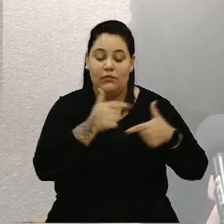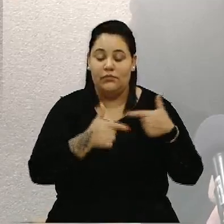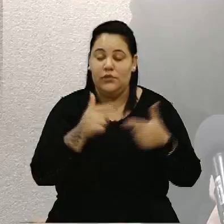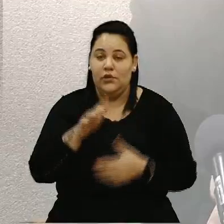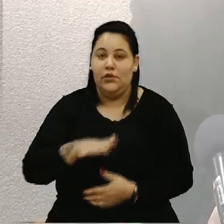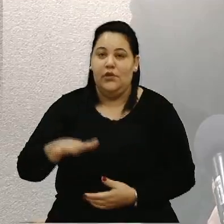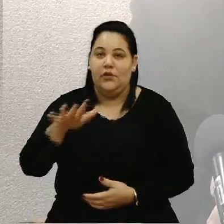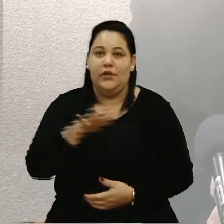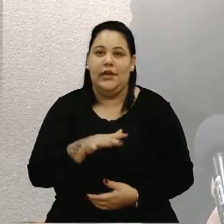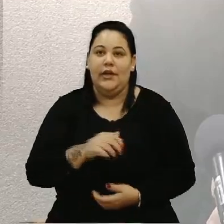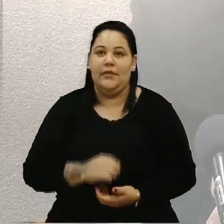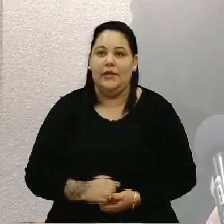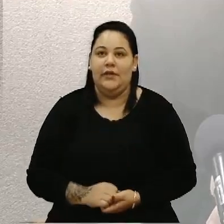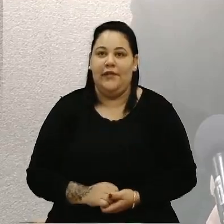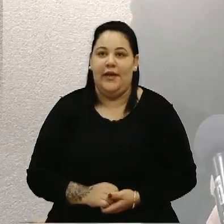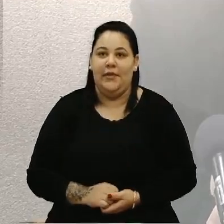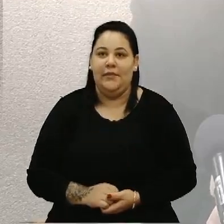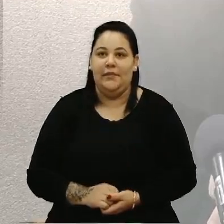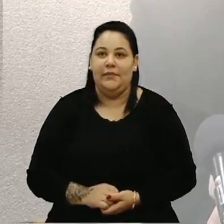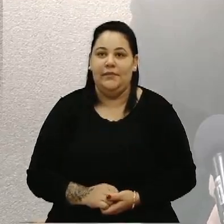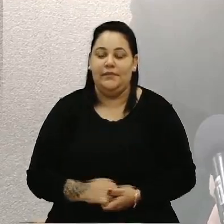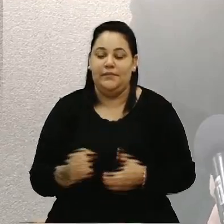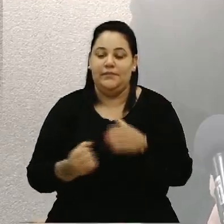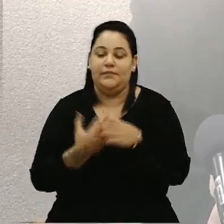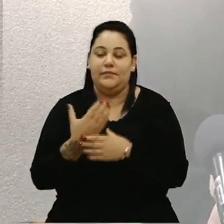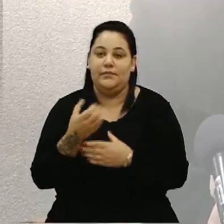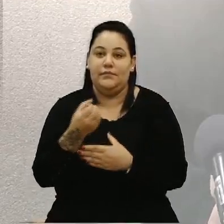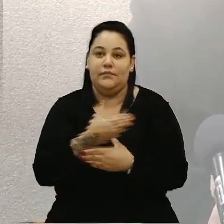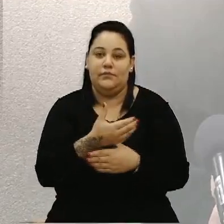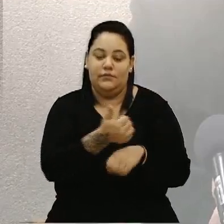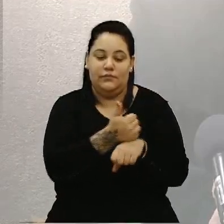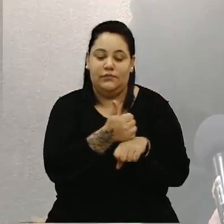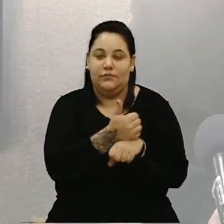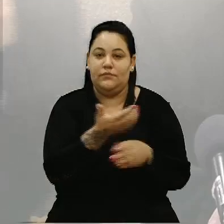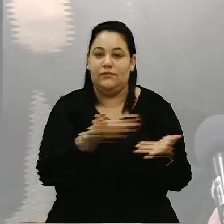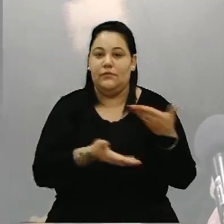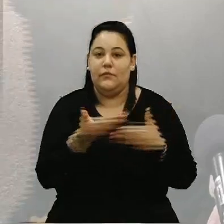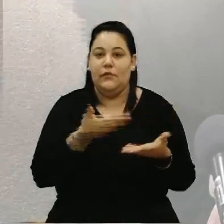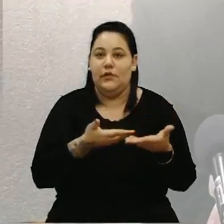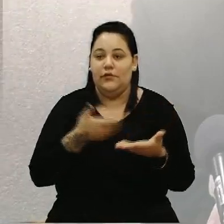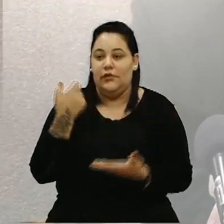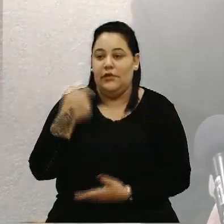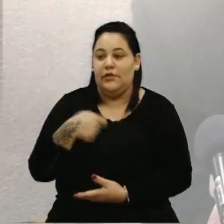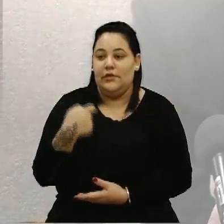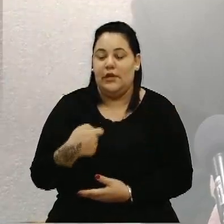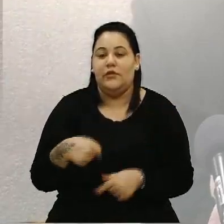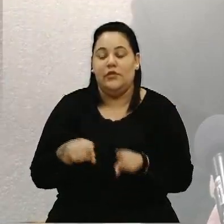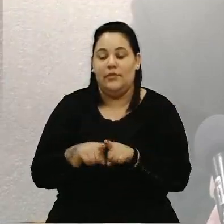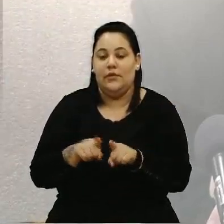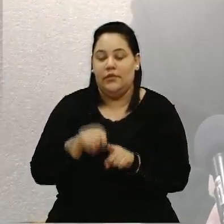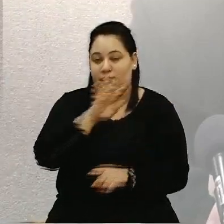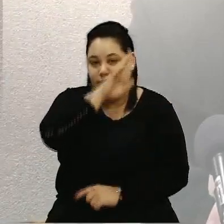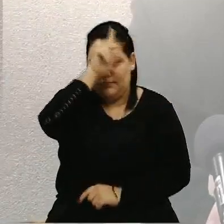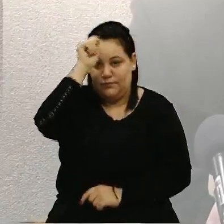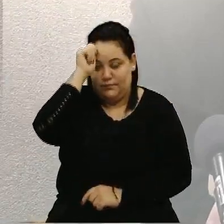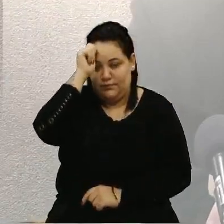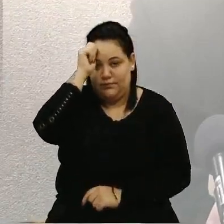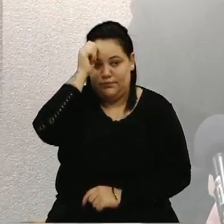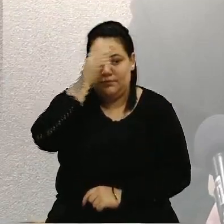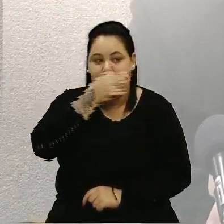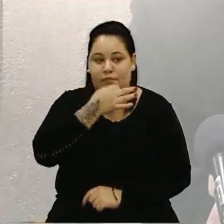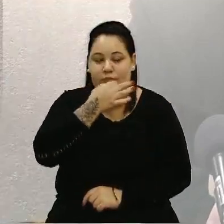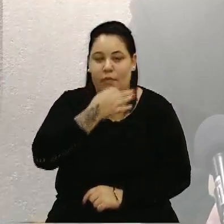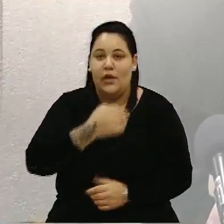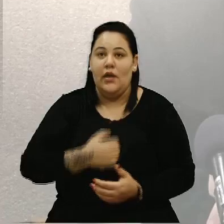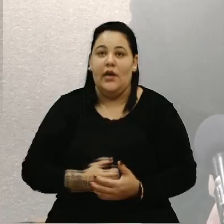extinção de alguns cargos, a criação de novos cargos, atende às necessidades da Prefeitura Municipal de Caxias do Sul. E